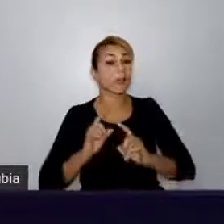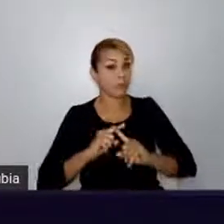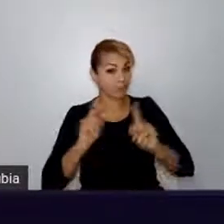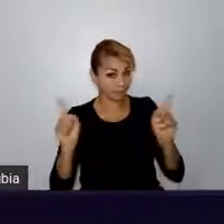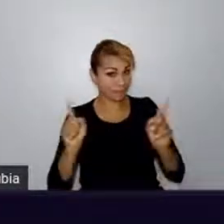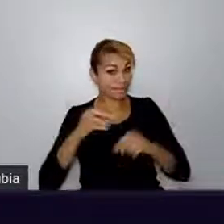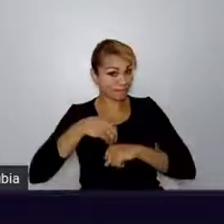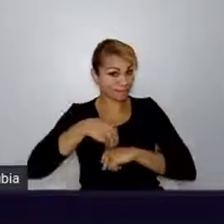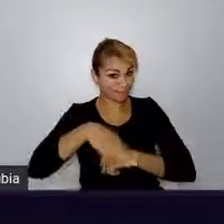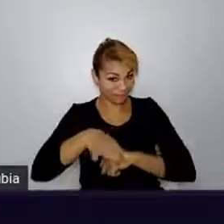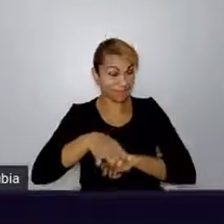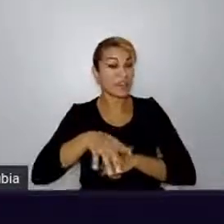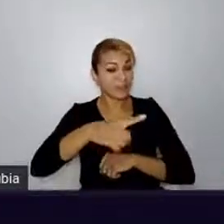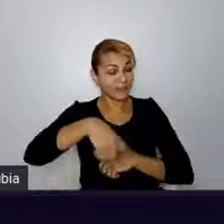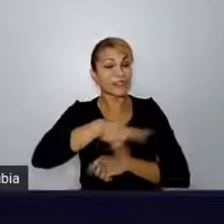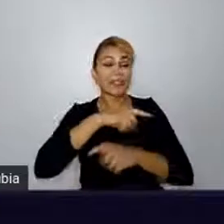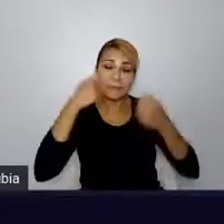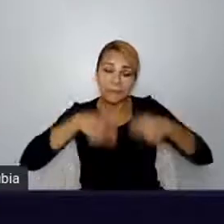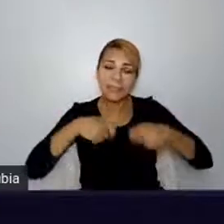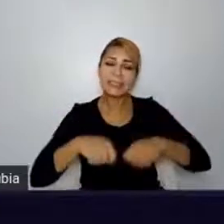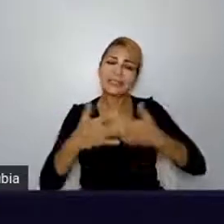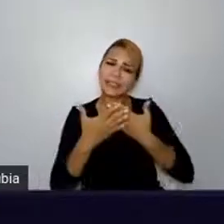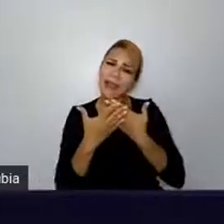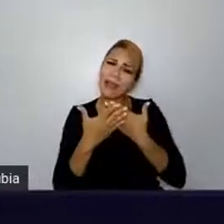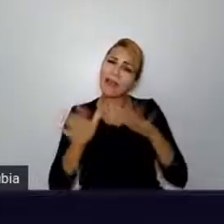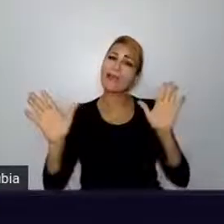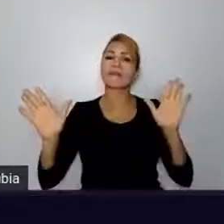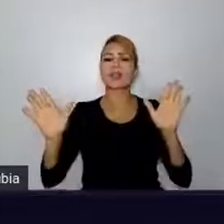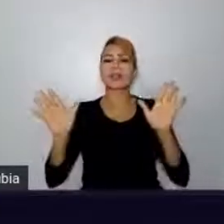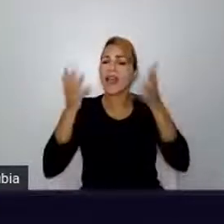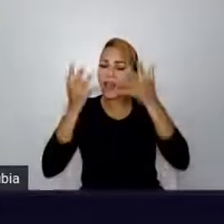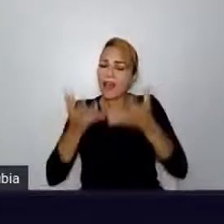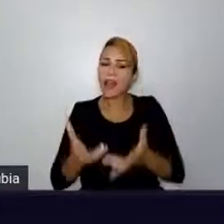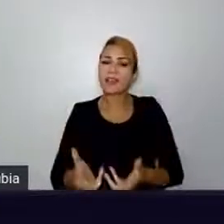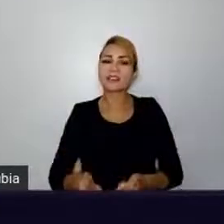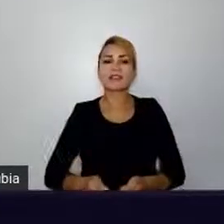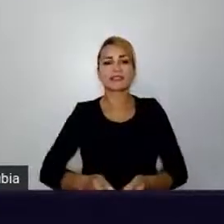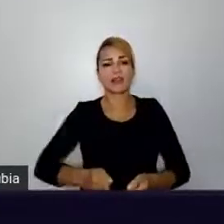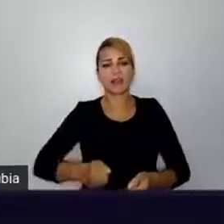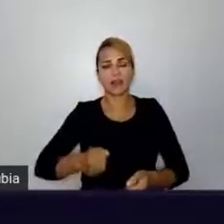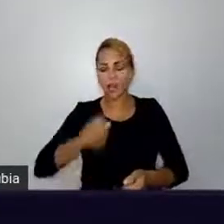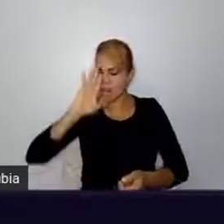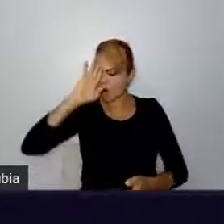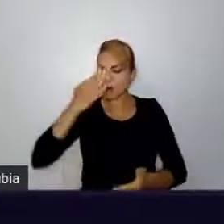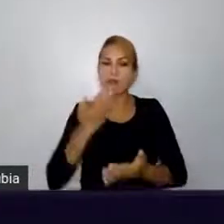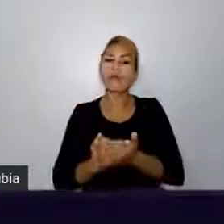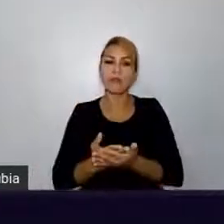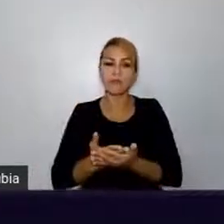os outros. Confiar, delegar, se permitir colaborar, fazer junto.